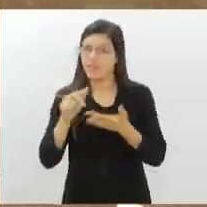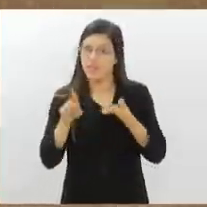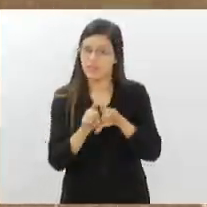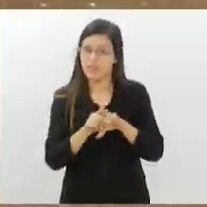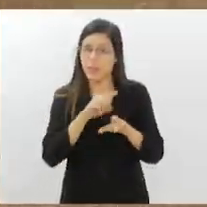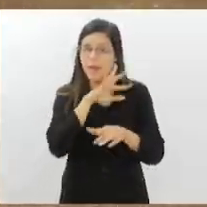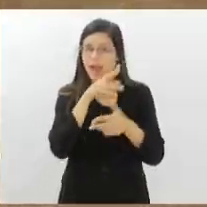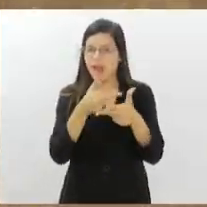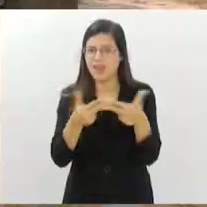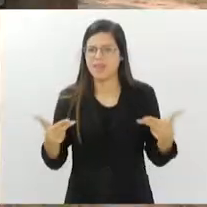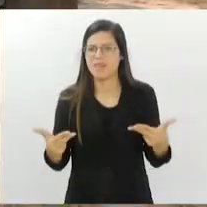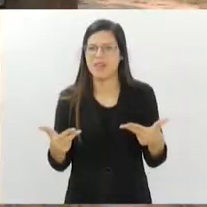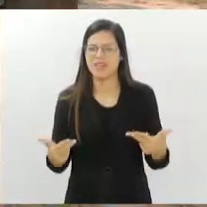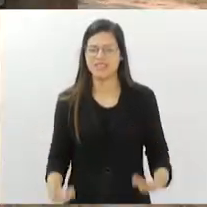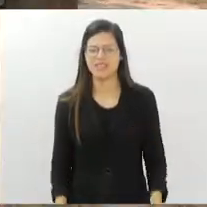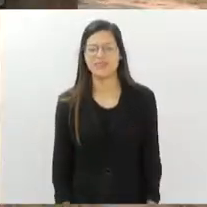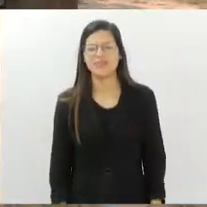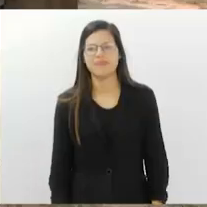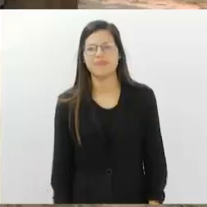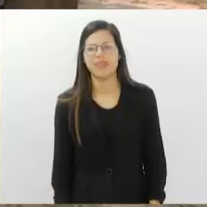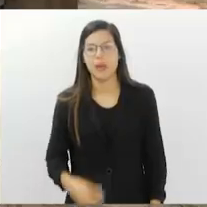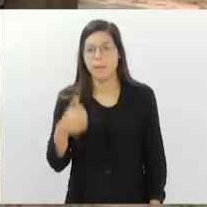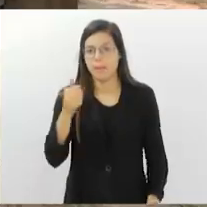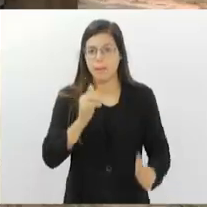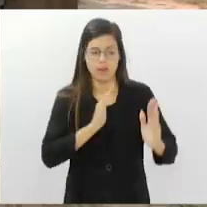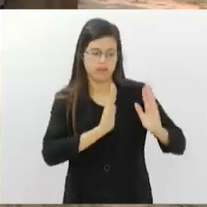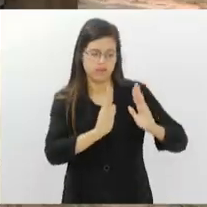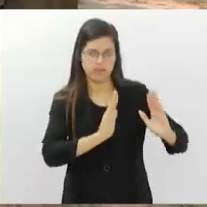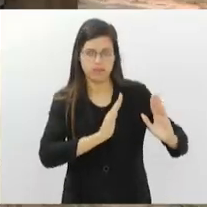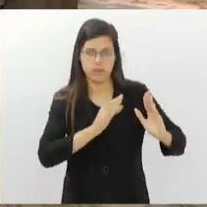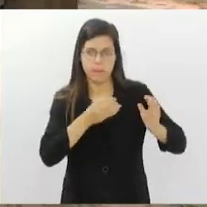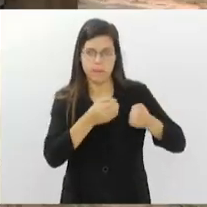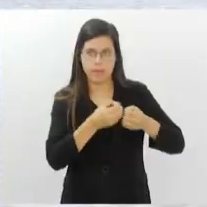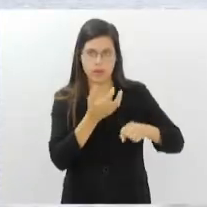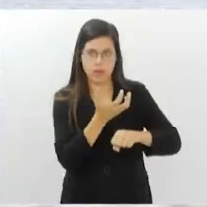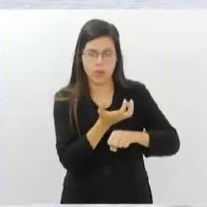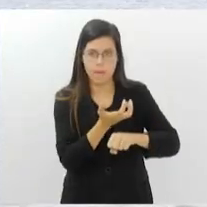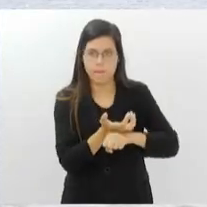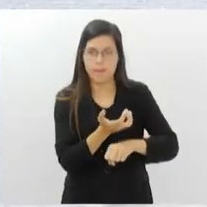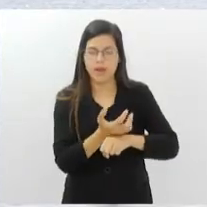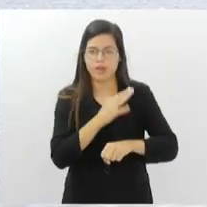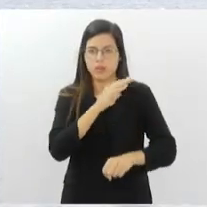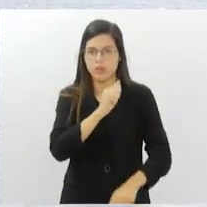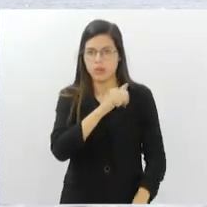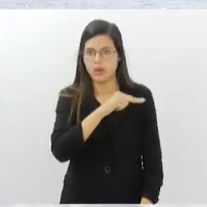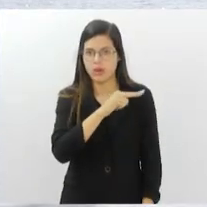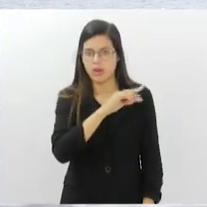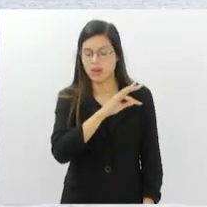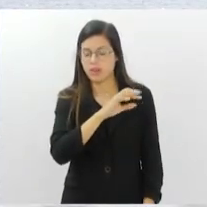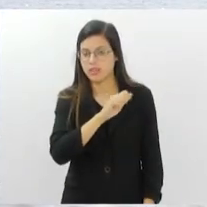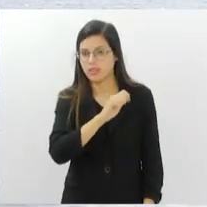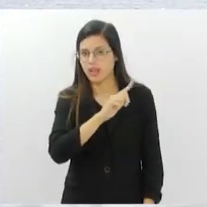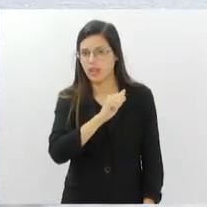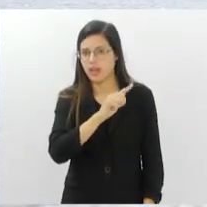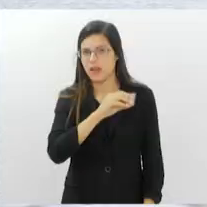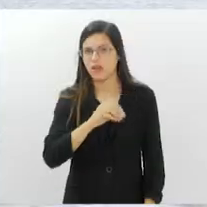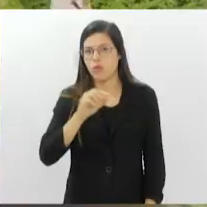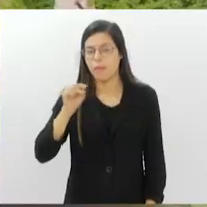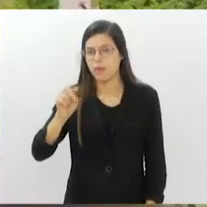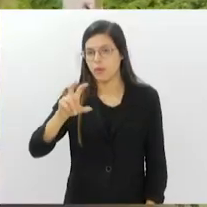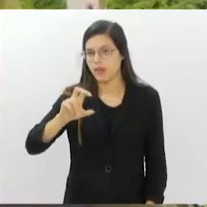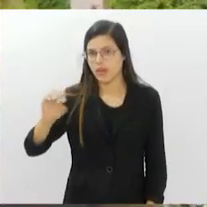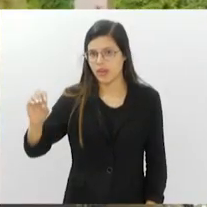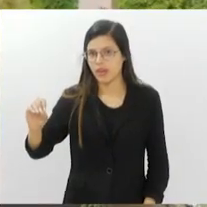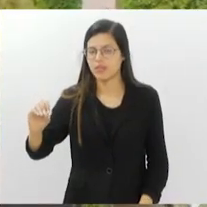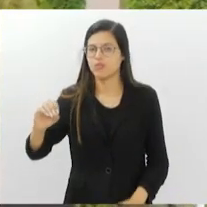habitando essa área. A primeira etapa foi feita próximo ao Parque do Cantagalo, onde 1.500 metros quadrados foram transformados.